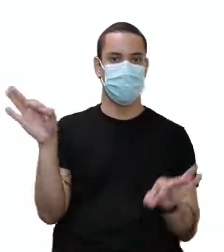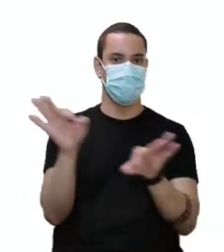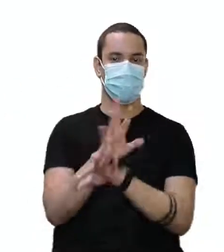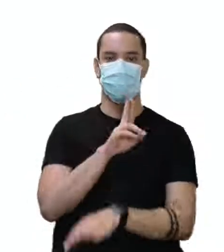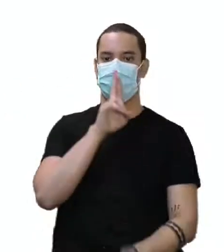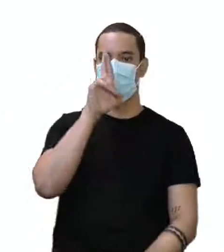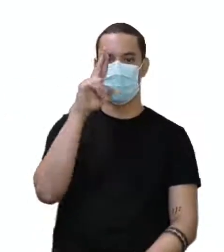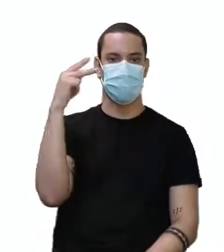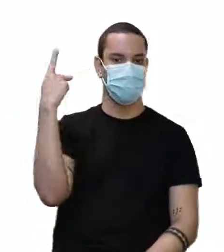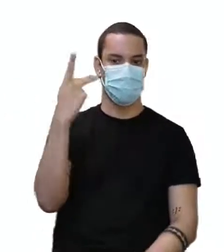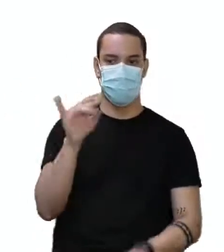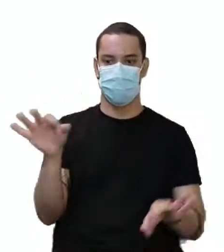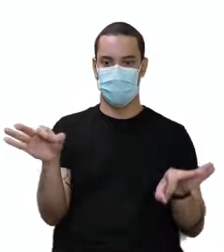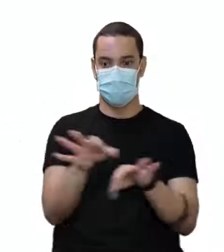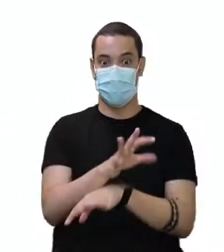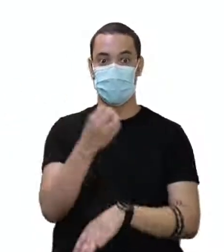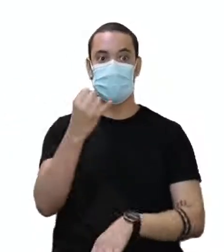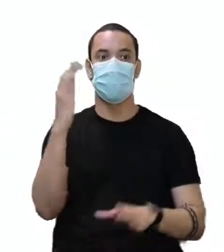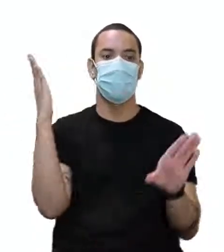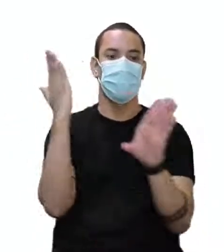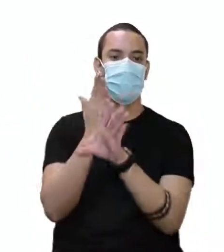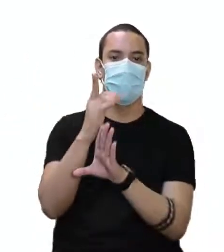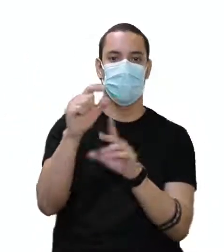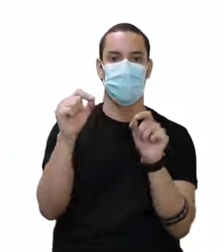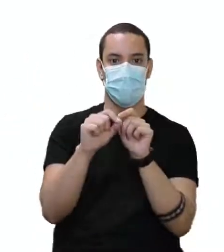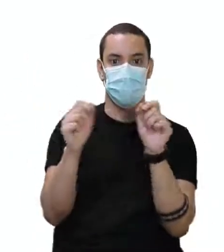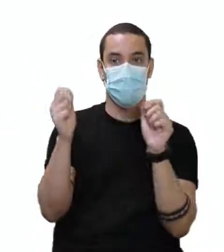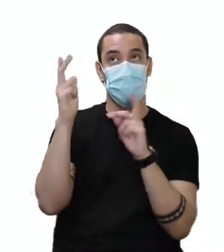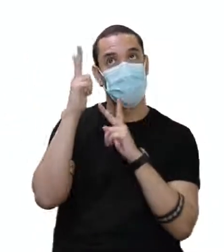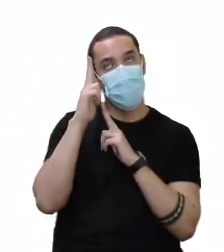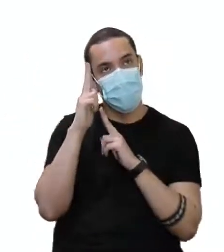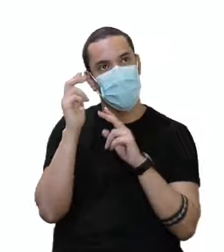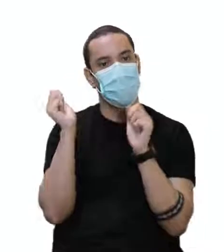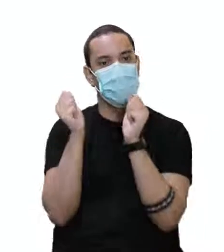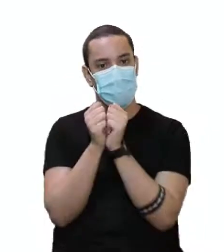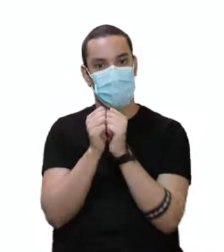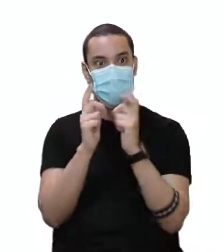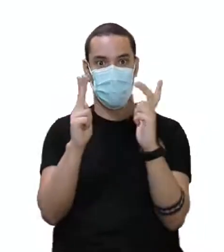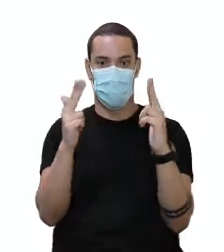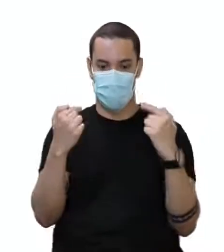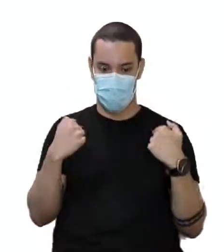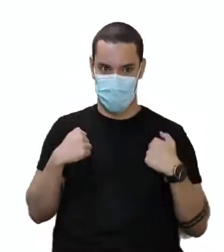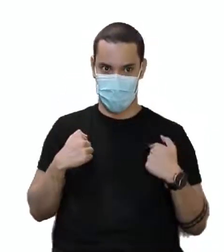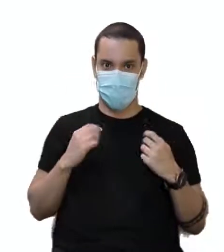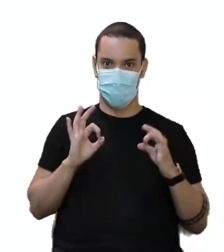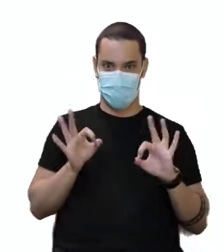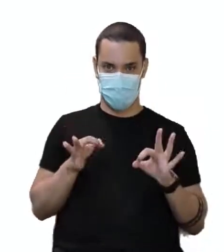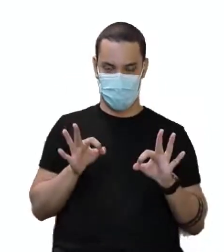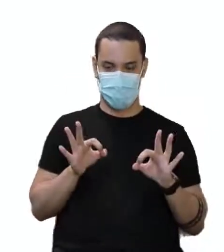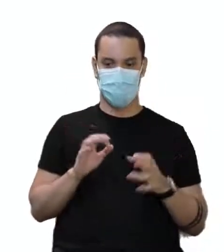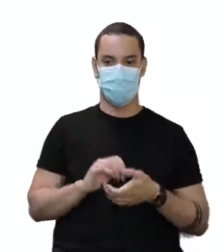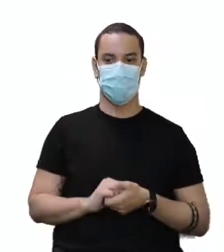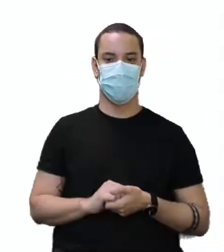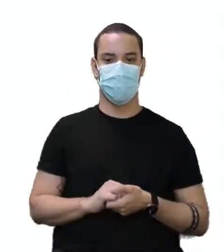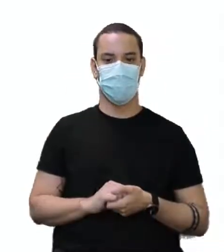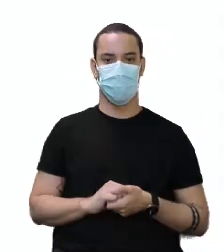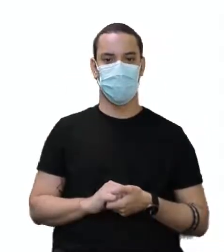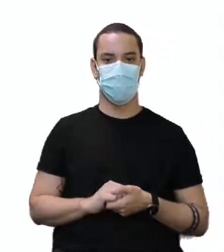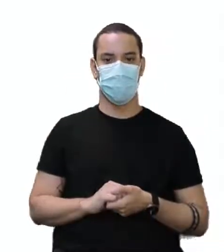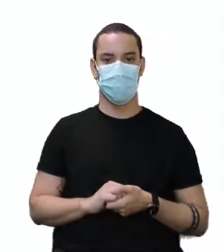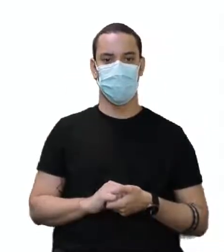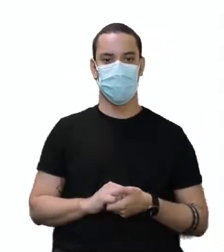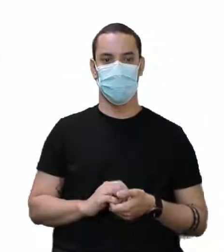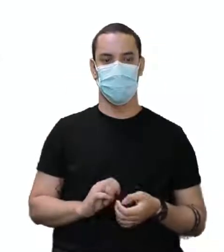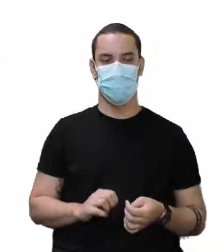resposta. Eu estava dormindo. Se por acaso você também estivesse dormindo como eu. Certo? E aí vamos nas